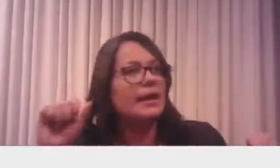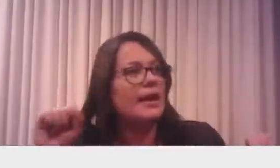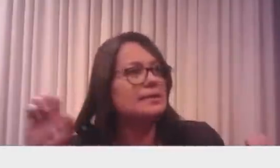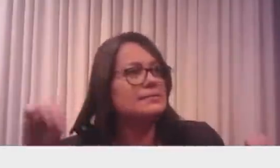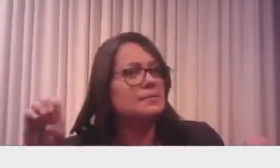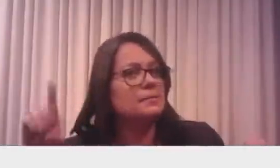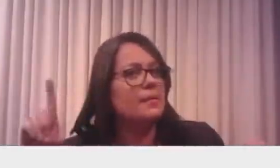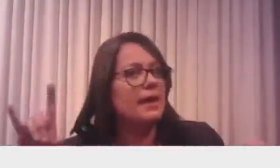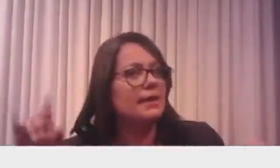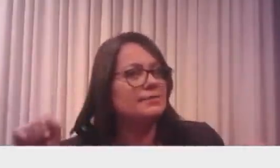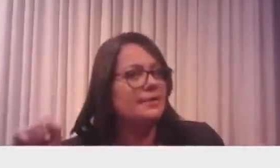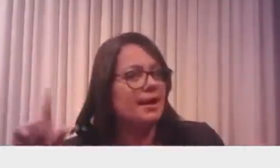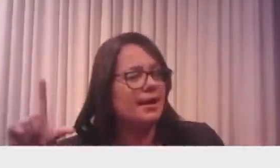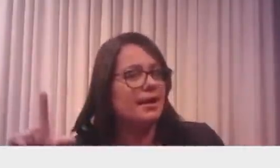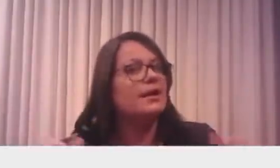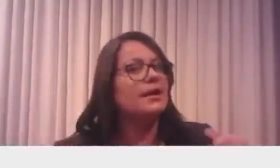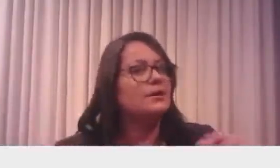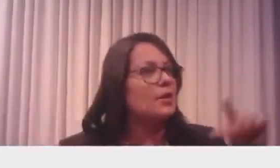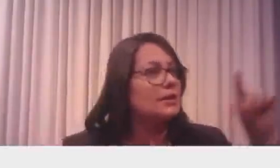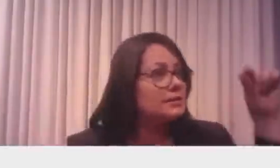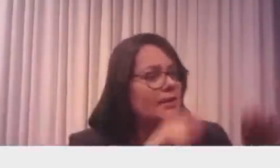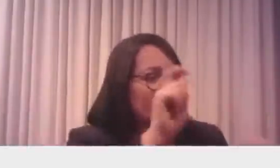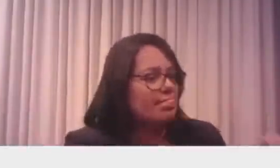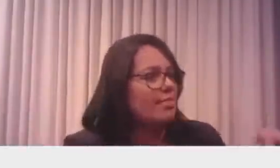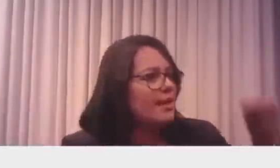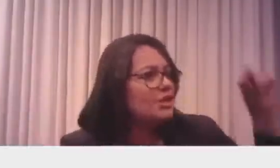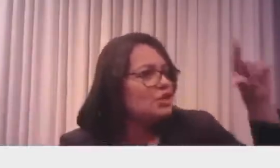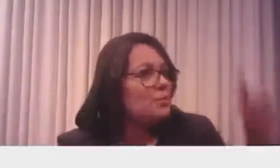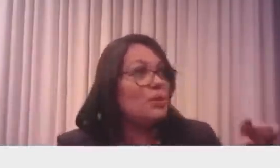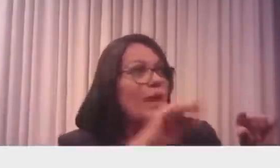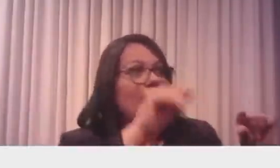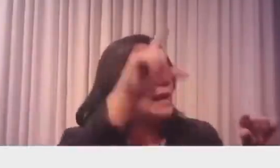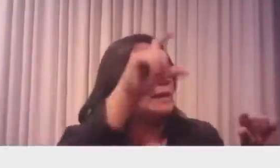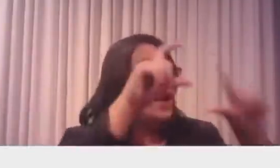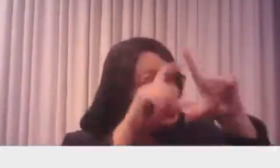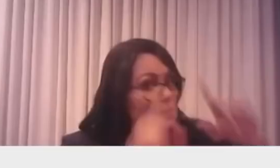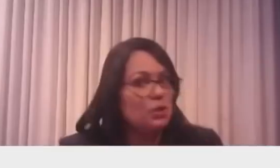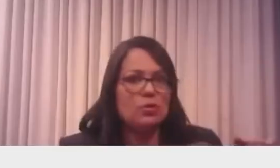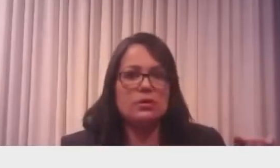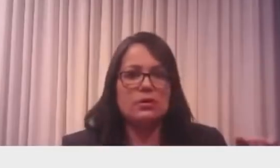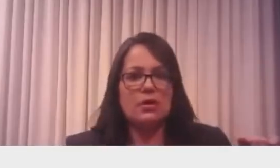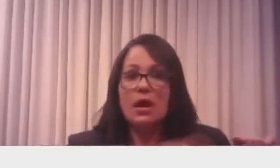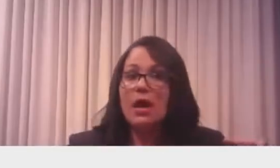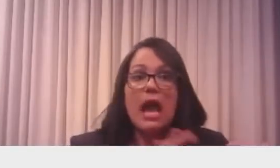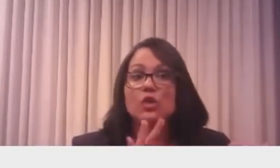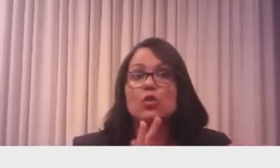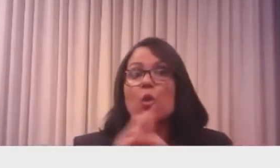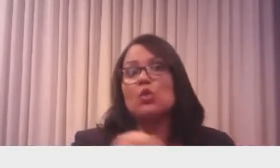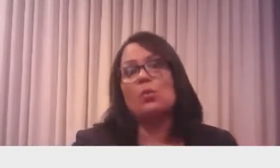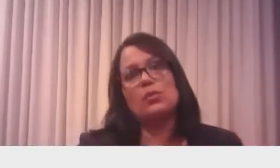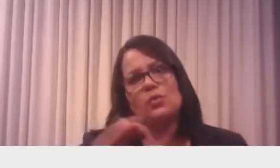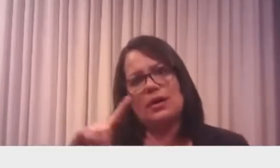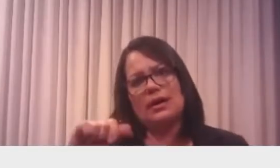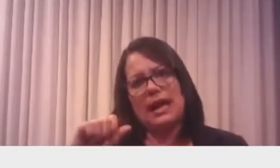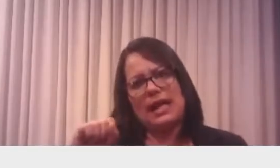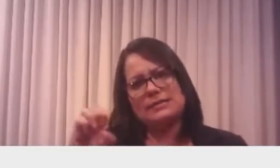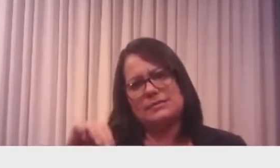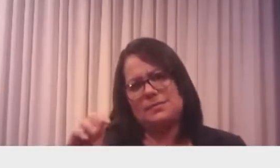quase era a classe média. no Brasil. Então, na canetada, acabou com a pobreza no Brasil. A não vai fazer isso daí.